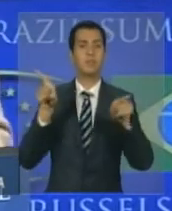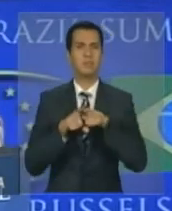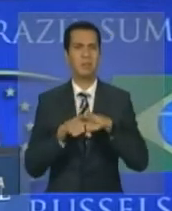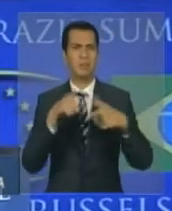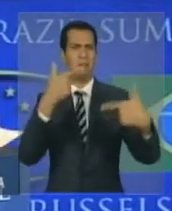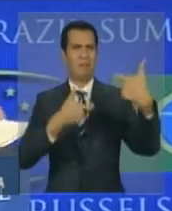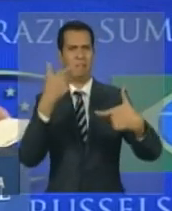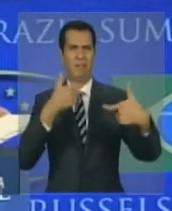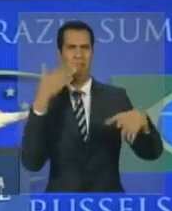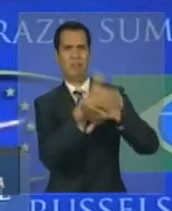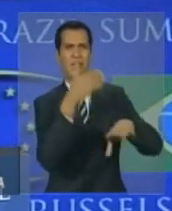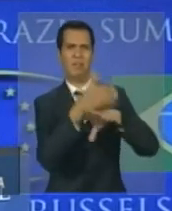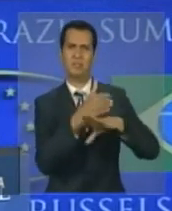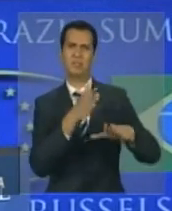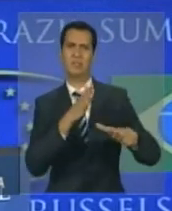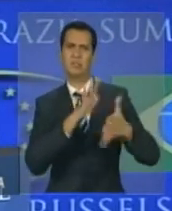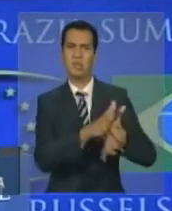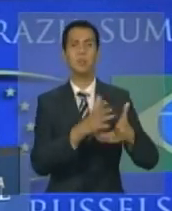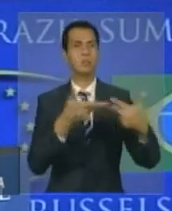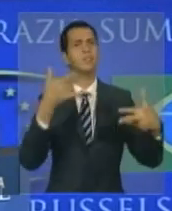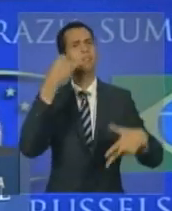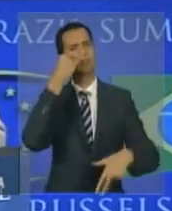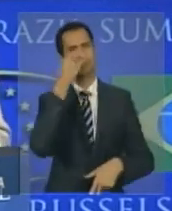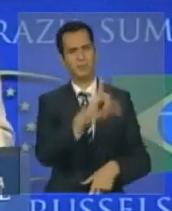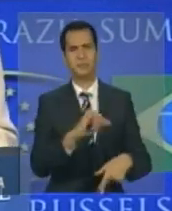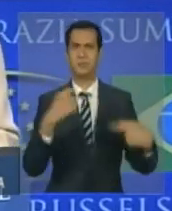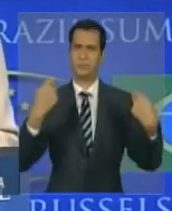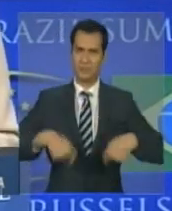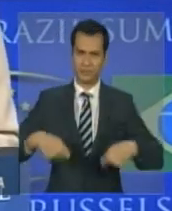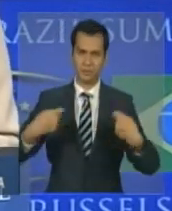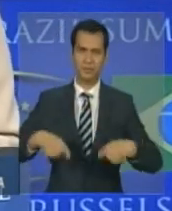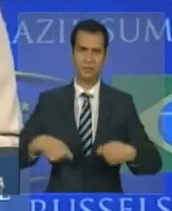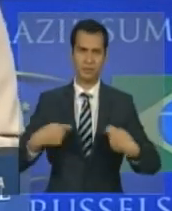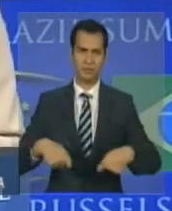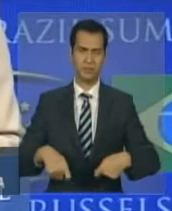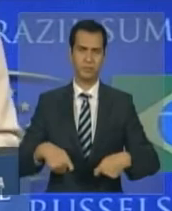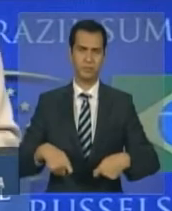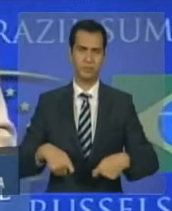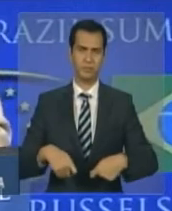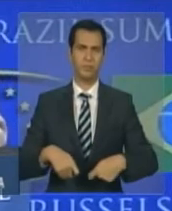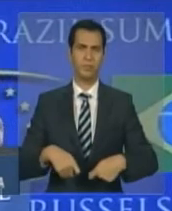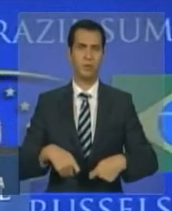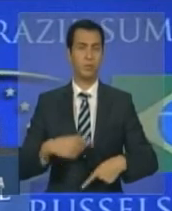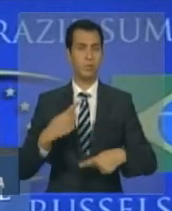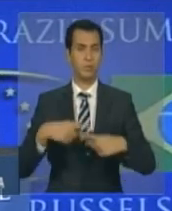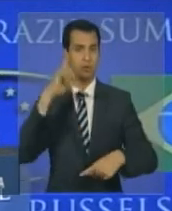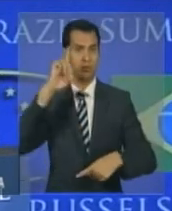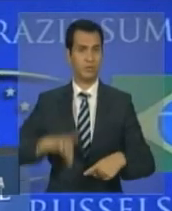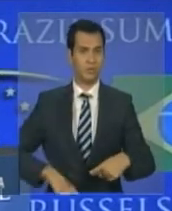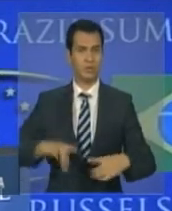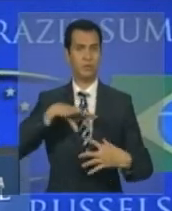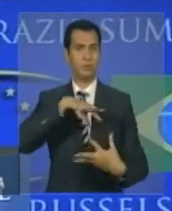armadas, principalmente aquelas praticadas à revelia do direito internacional.